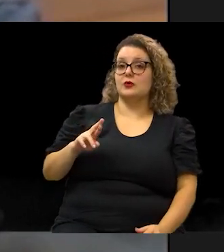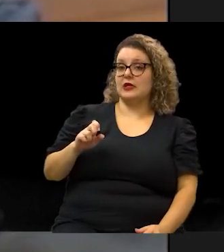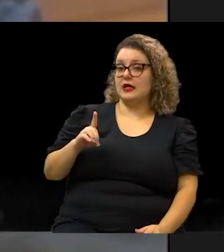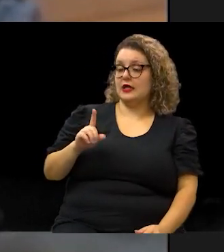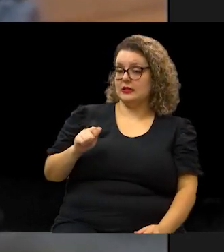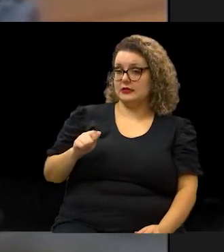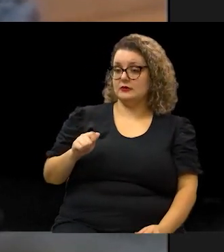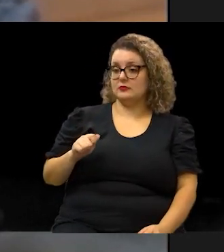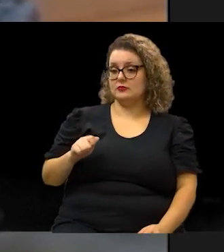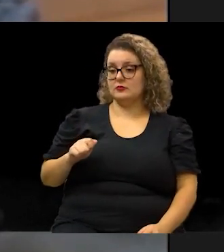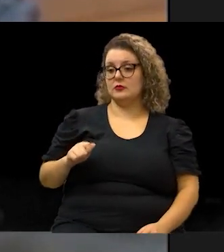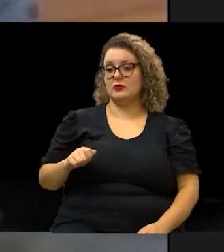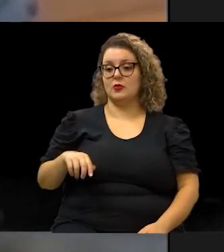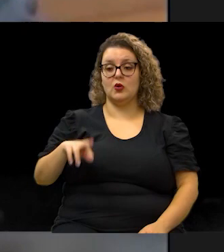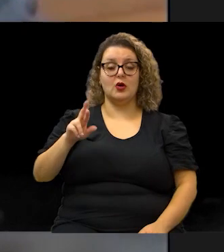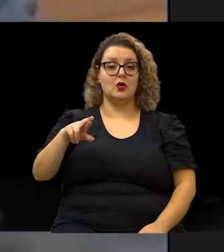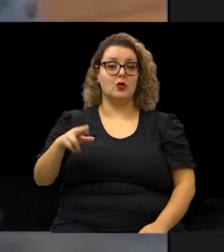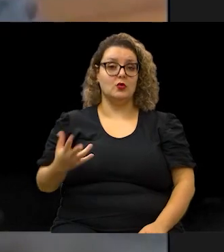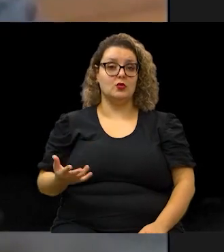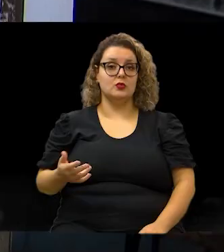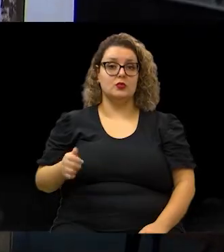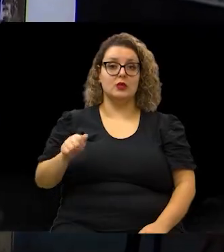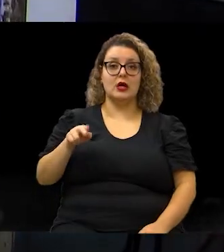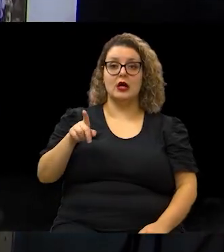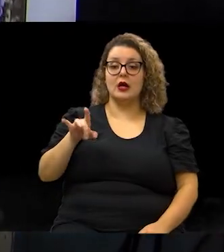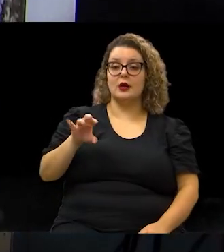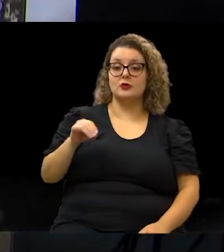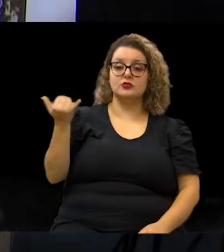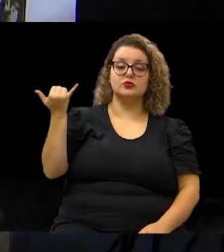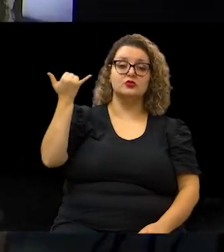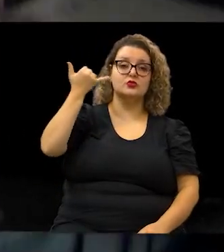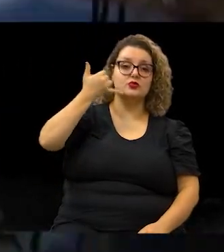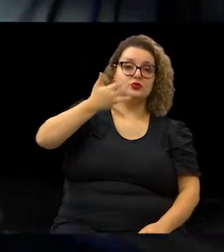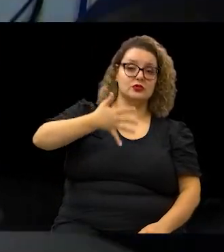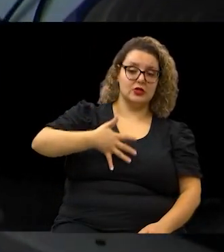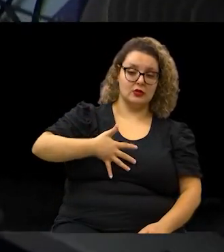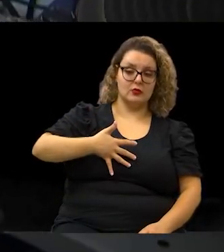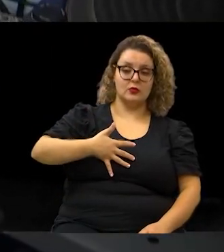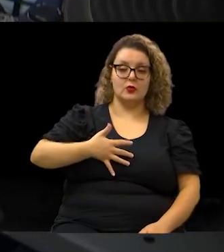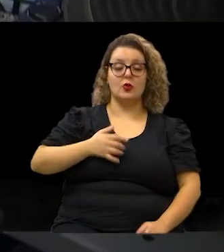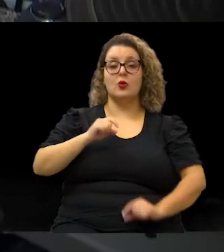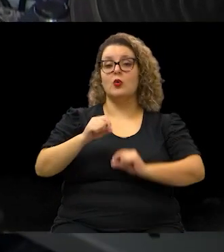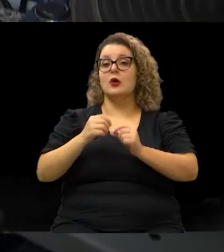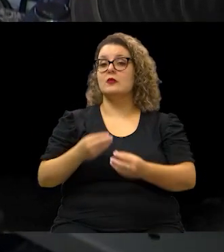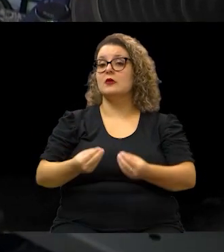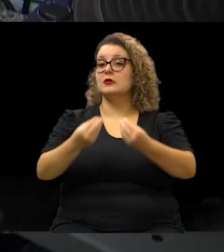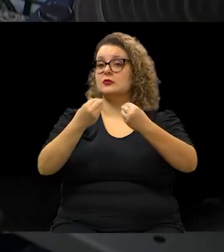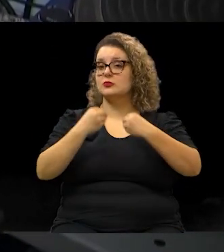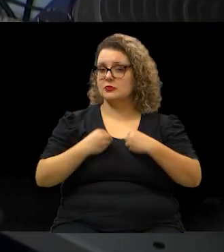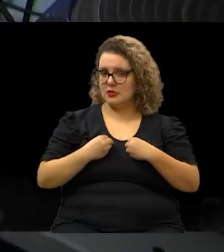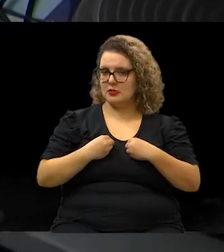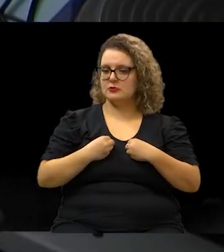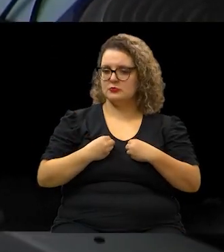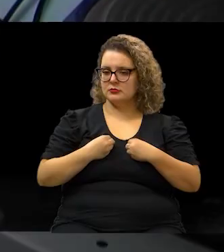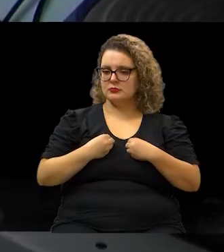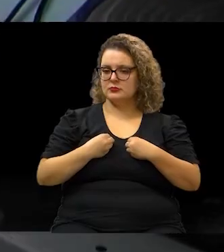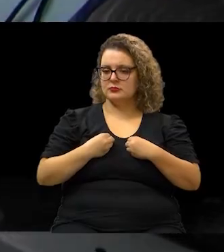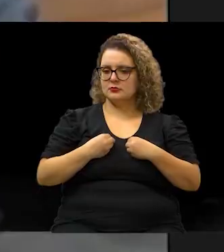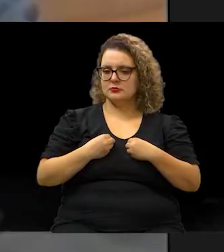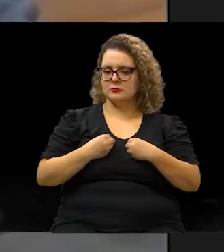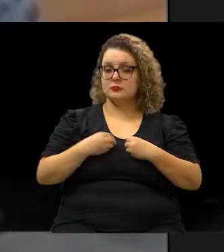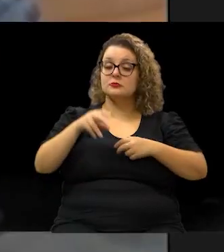por meio de audiodescrição. O instrumento que vai nos proporcionar a